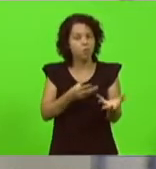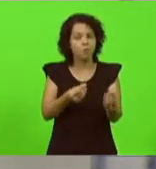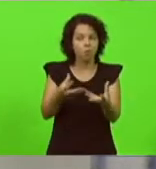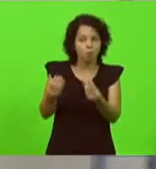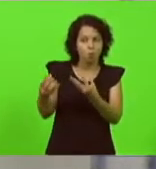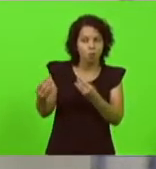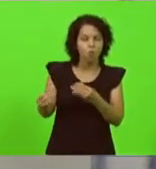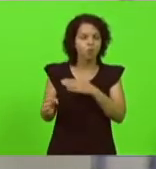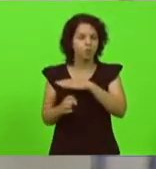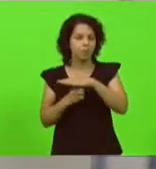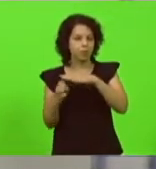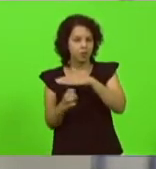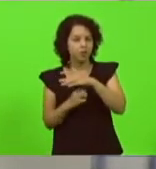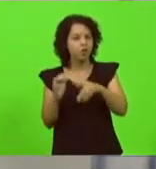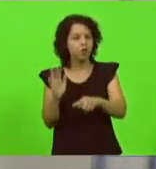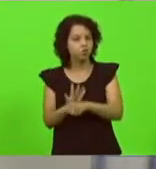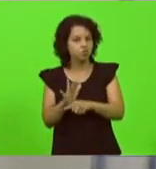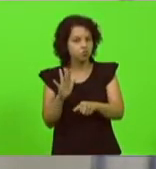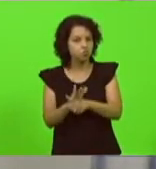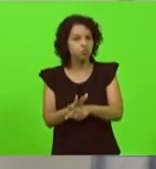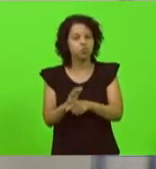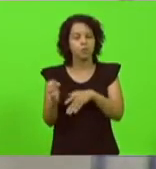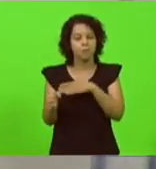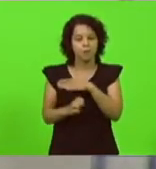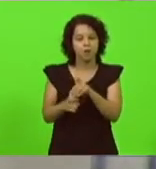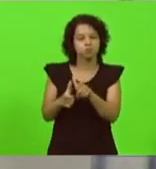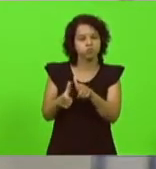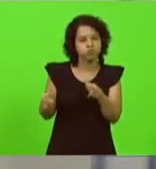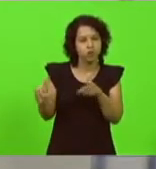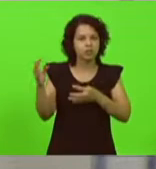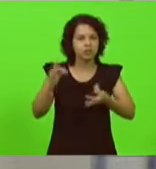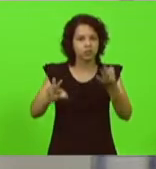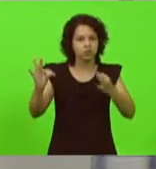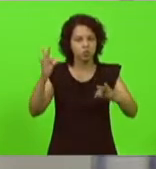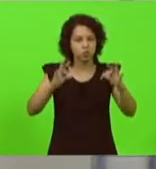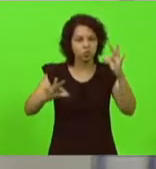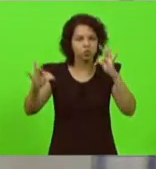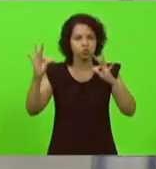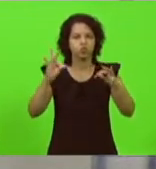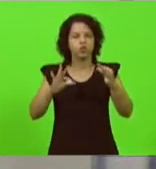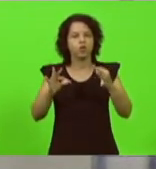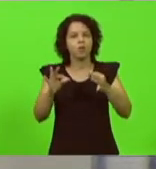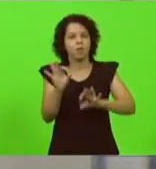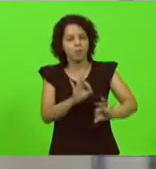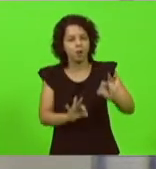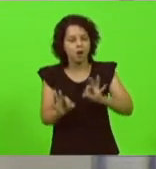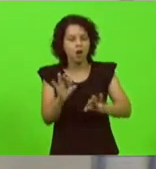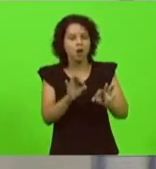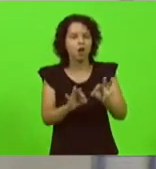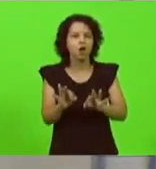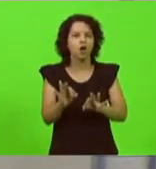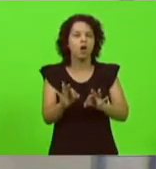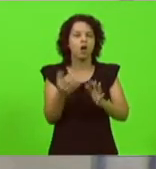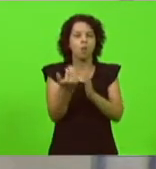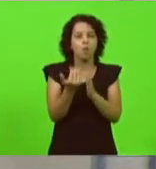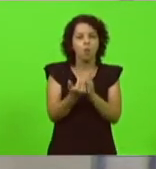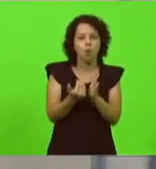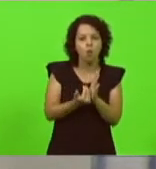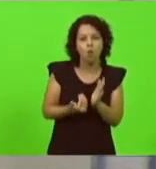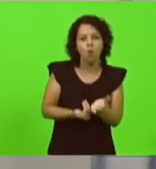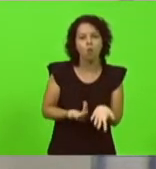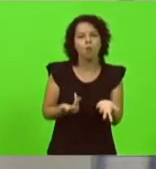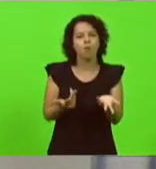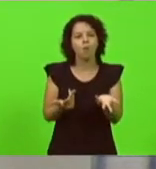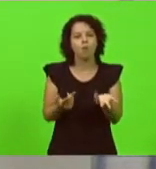ajudam a tocar grandes empresas no ramo de tecnologia fazendo softwares e facilitando a vida das